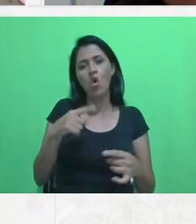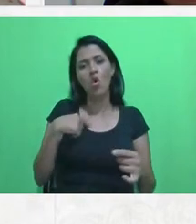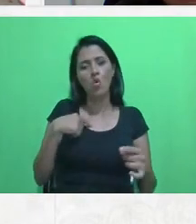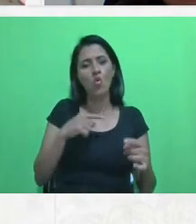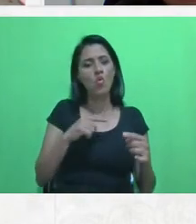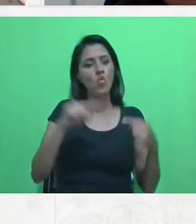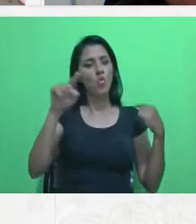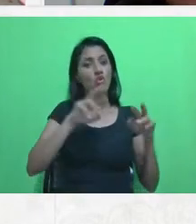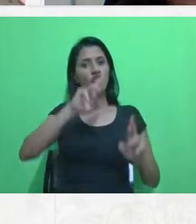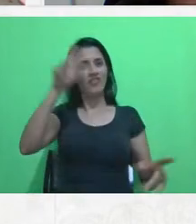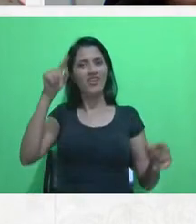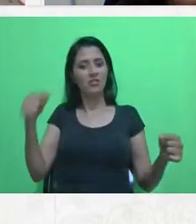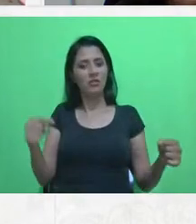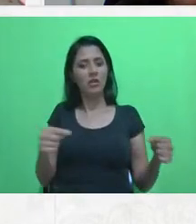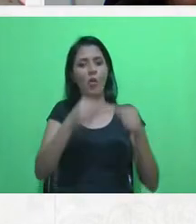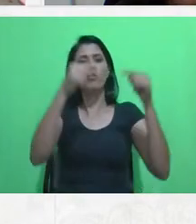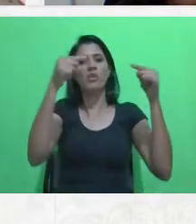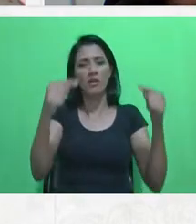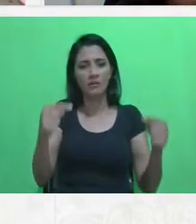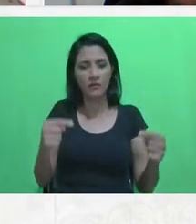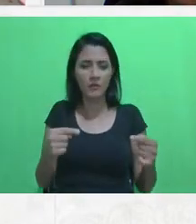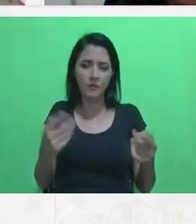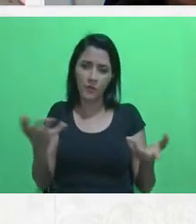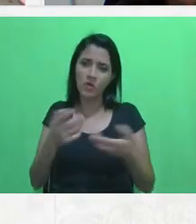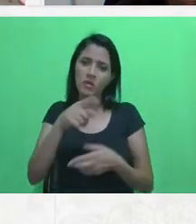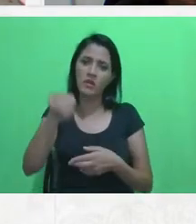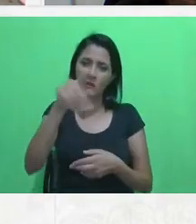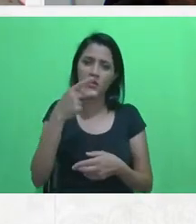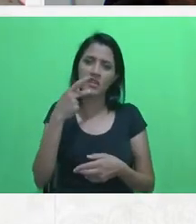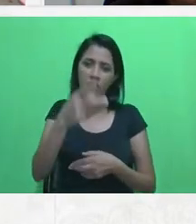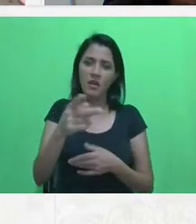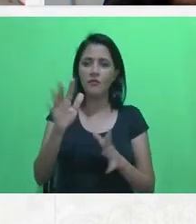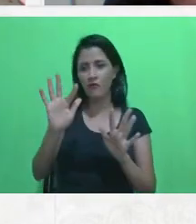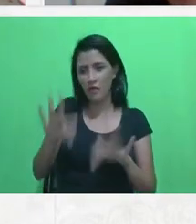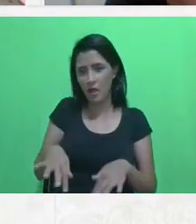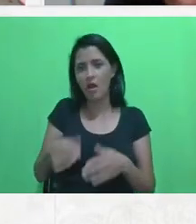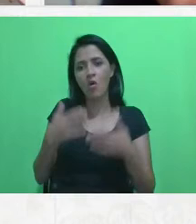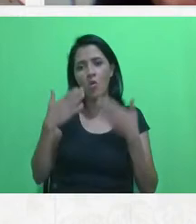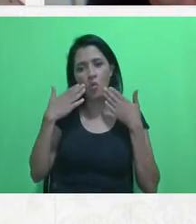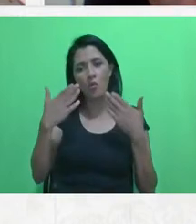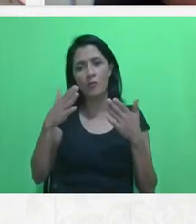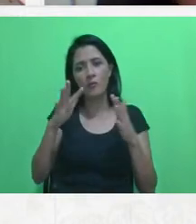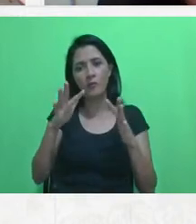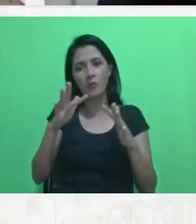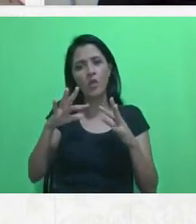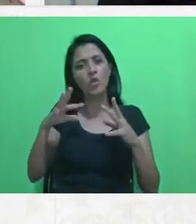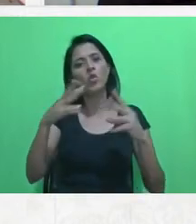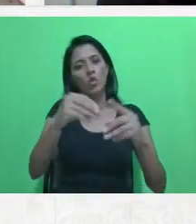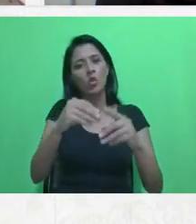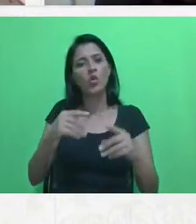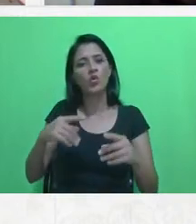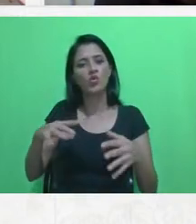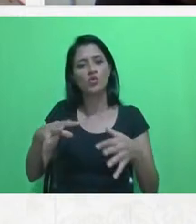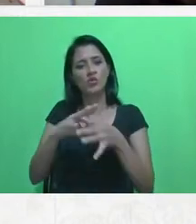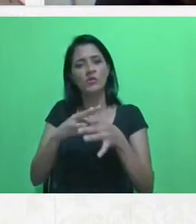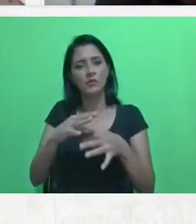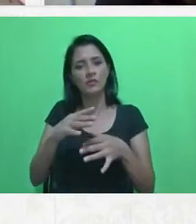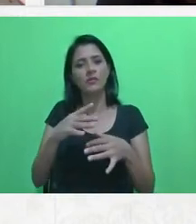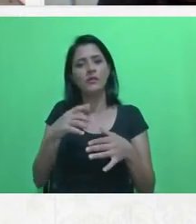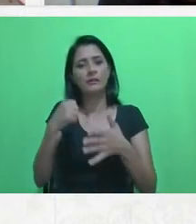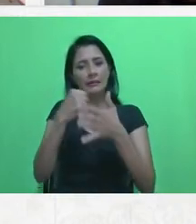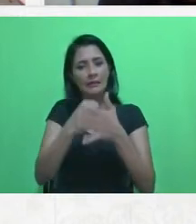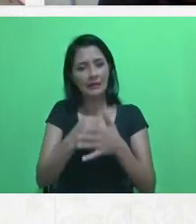eu queria que vocês pudessem falar suas últimas considerações, todos aqui engajados na luta, atentos e fortes,